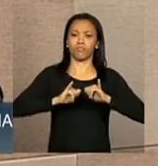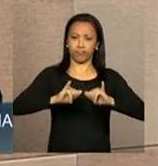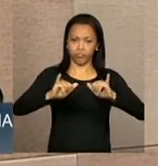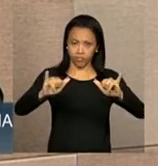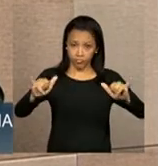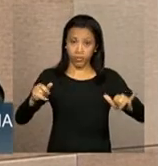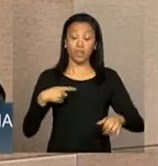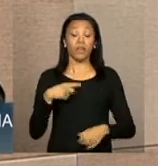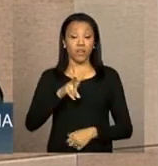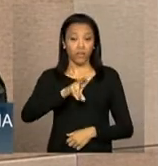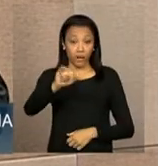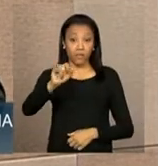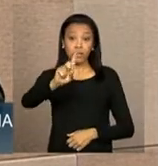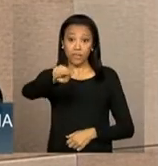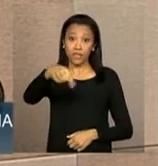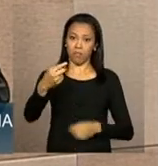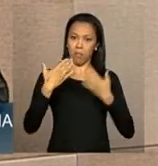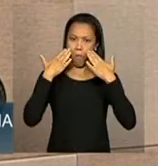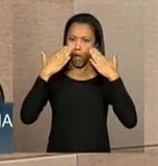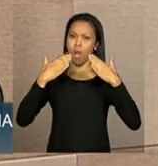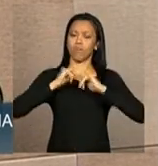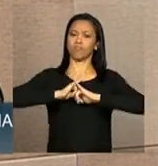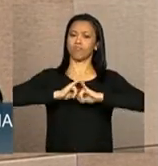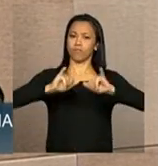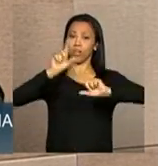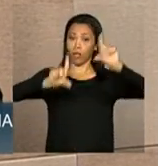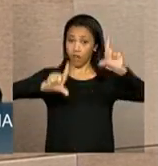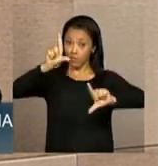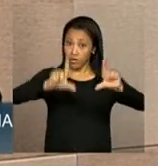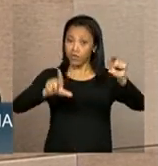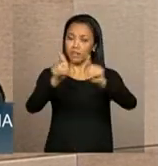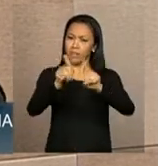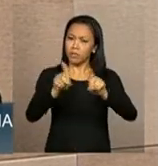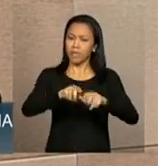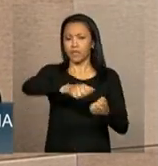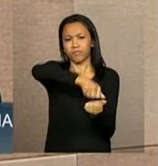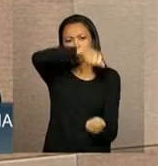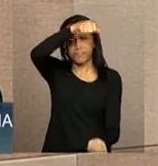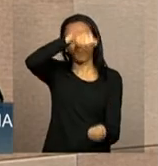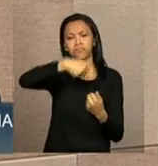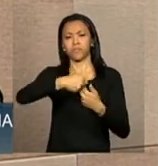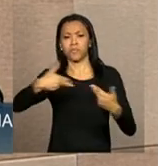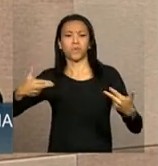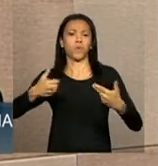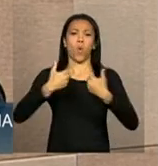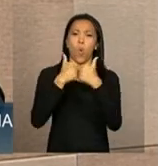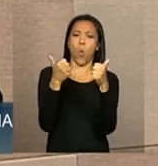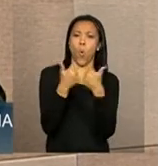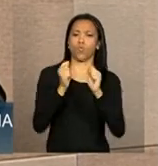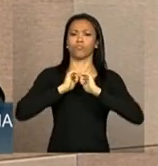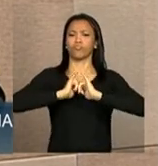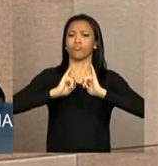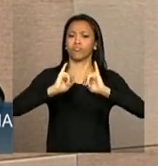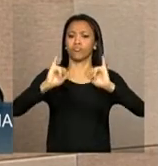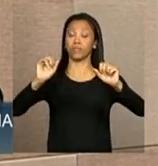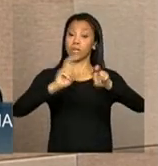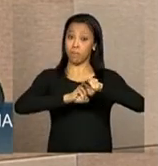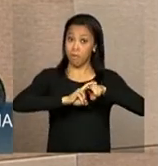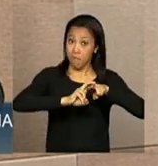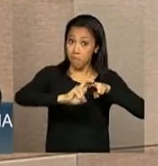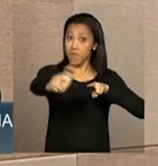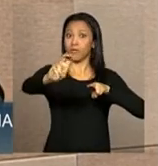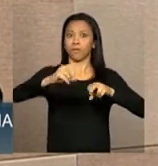e será exibida na televisão e também em peças publicitárias, nas ruas, ônibus e metrôs das grandes cidades